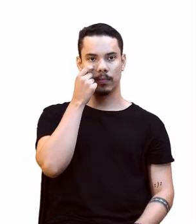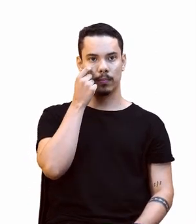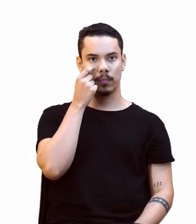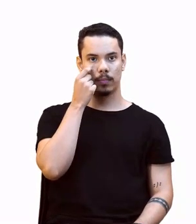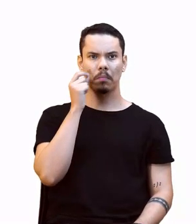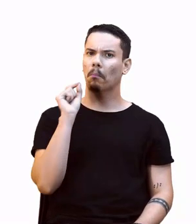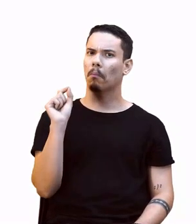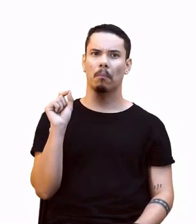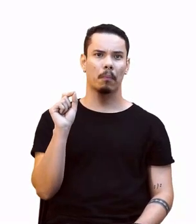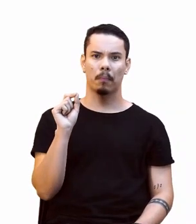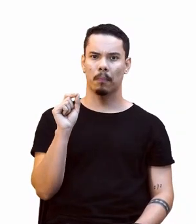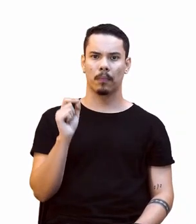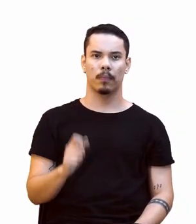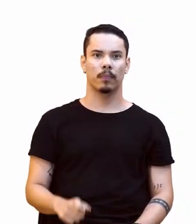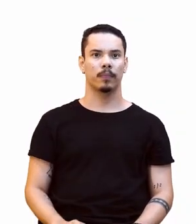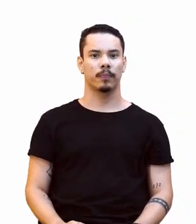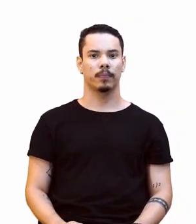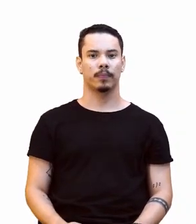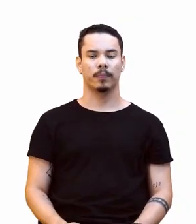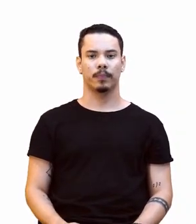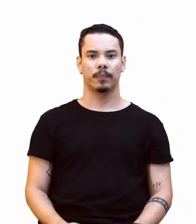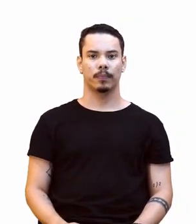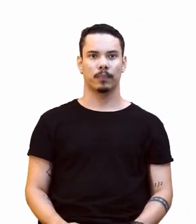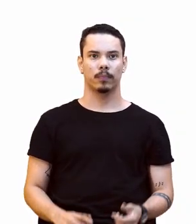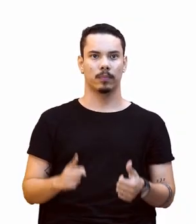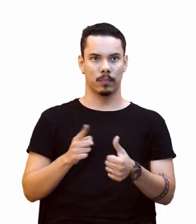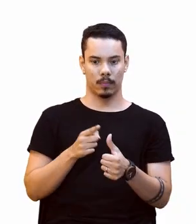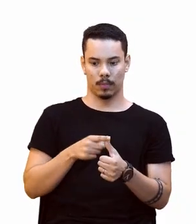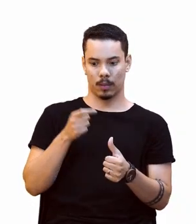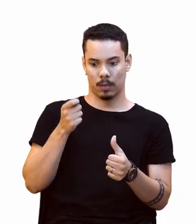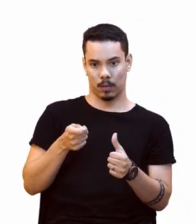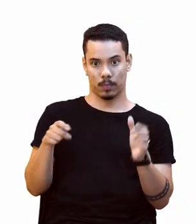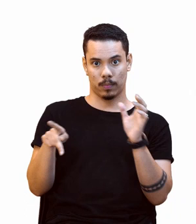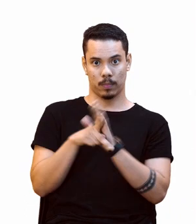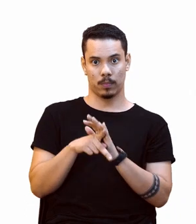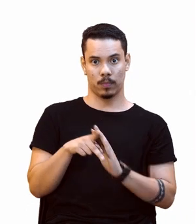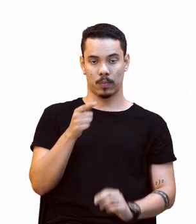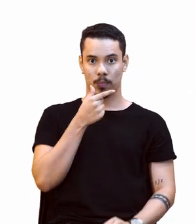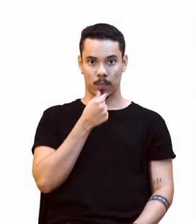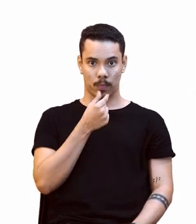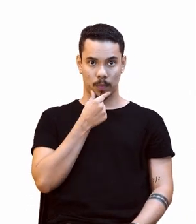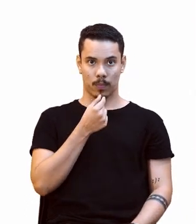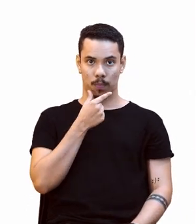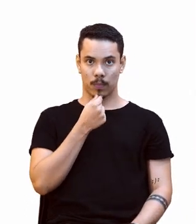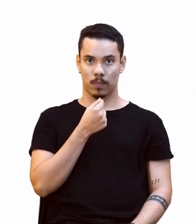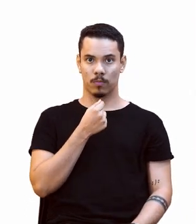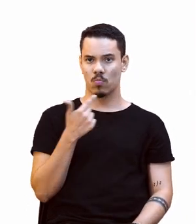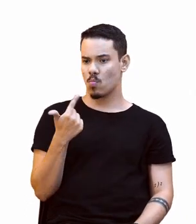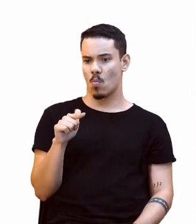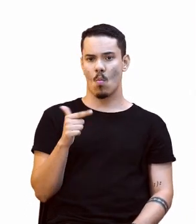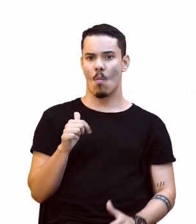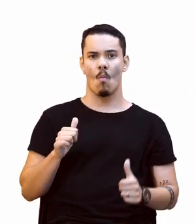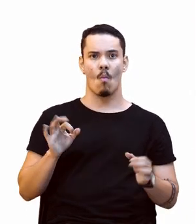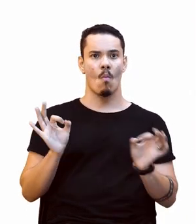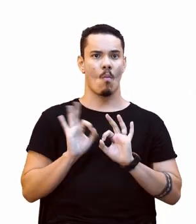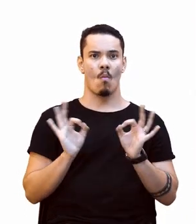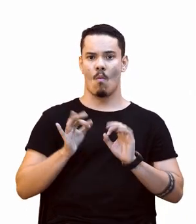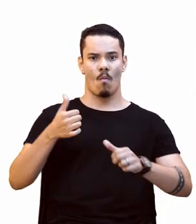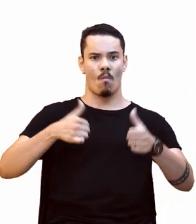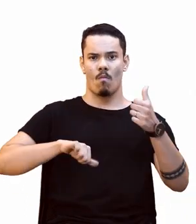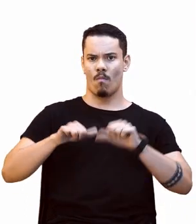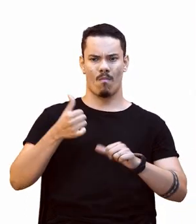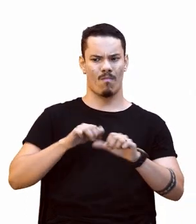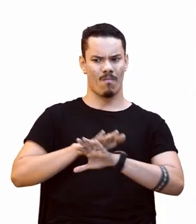atitude envolveu? Letra A. A atitude de Brian envolveu, não teve nenhum tipo de situação a ser analisada.